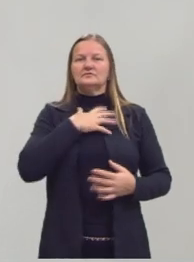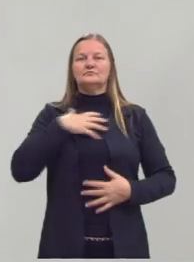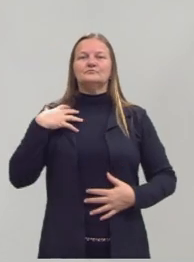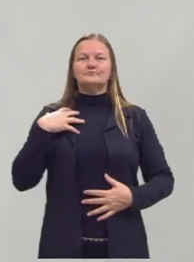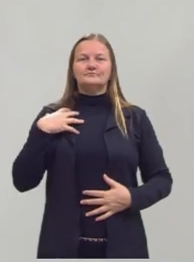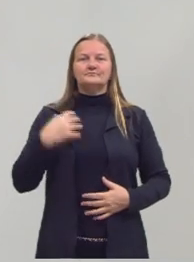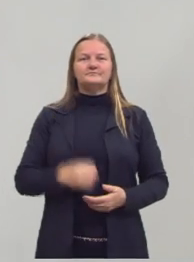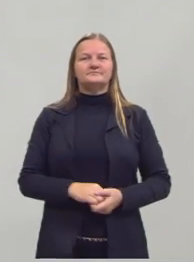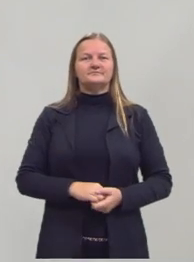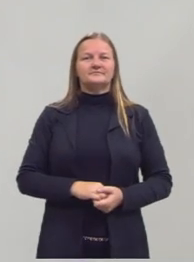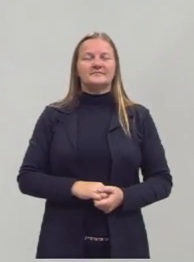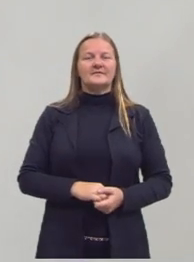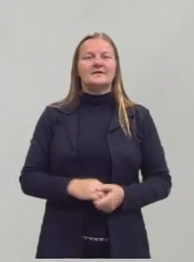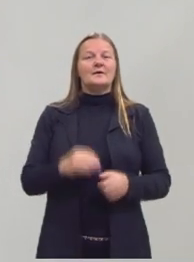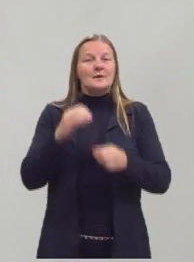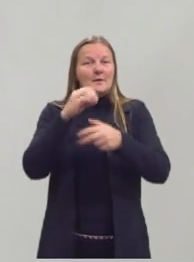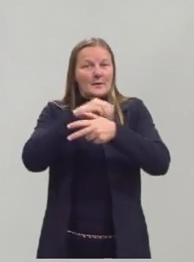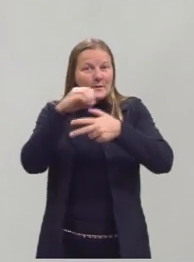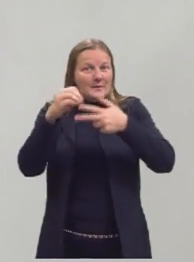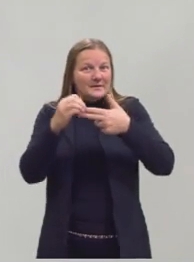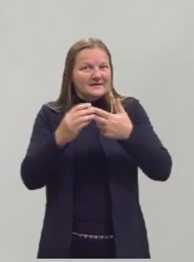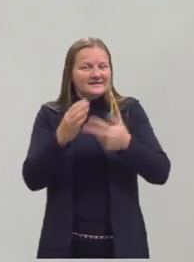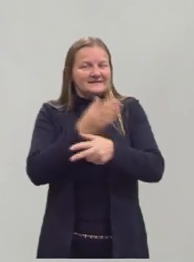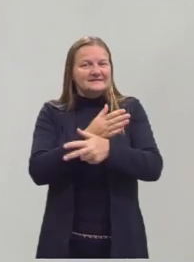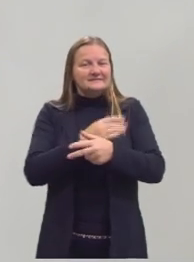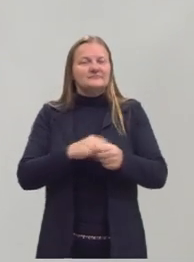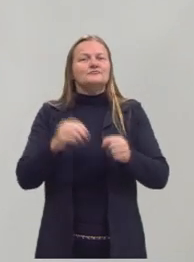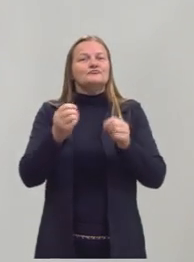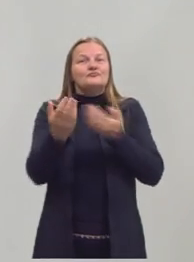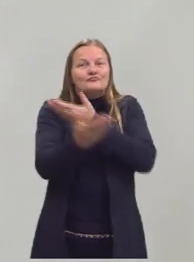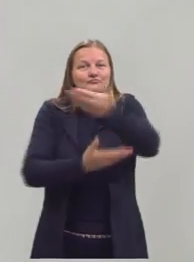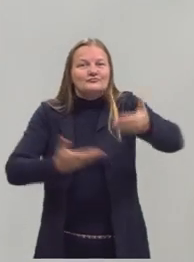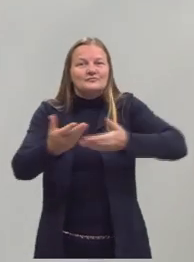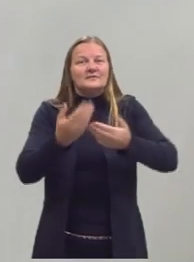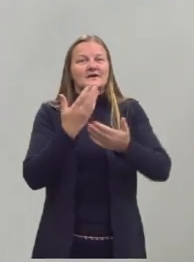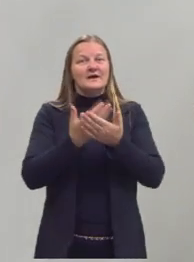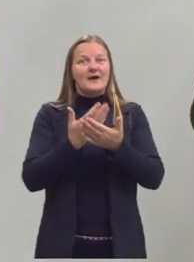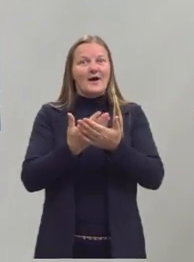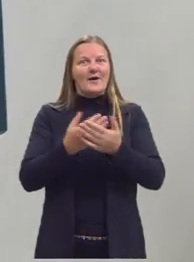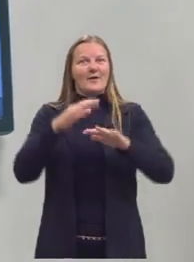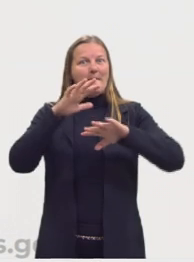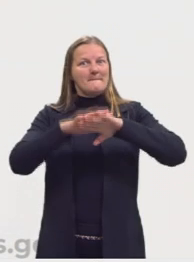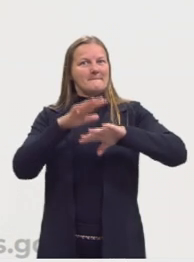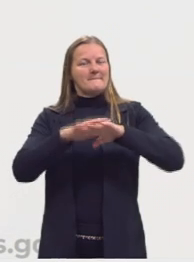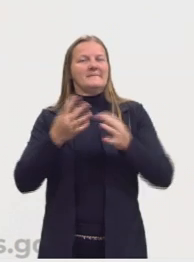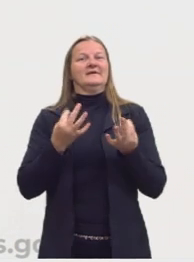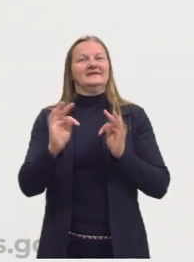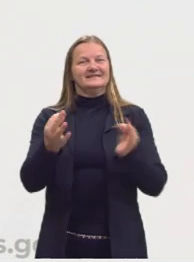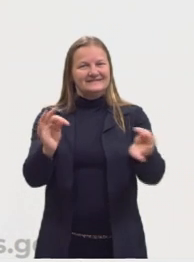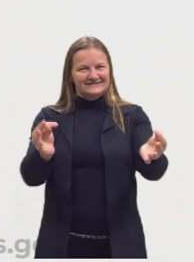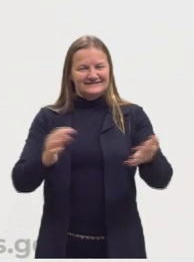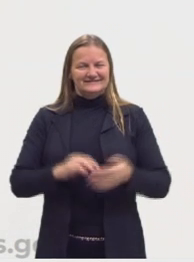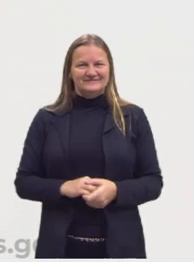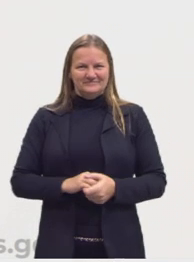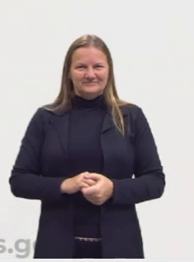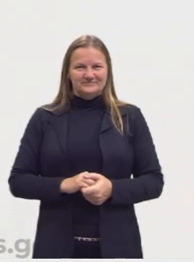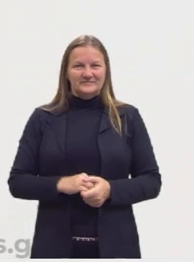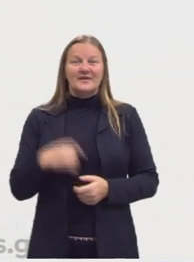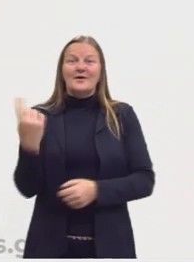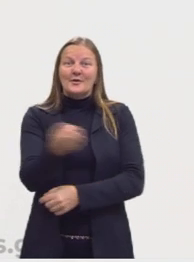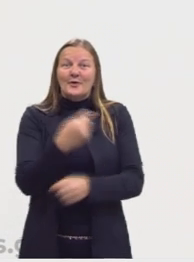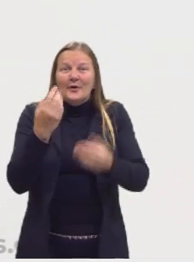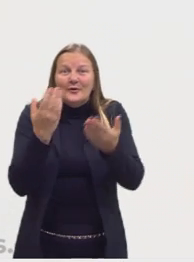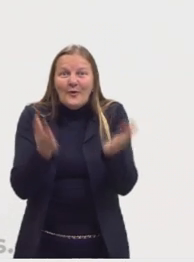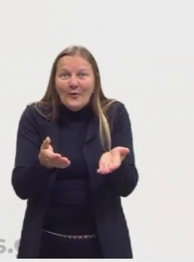do pré-ENEM, compartilhando mais uma aula com vocês de matemática e suas tecnologias. Nós vamos